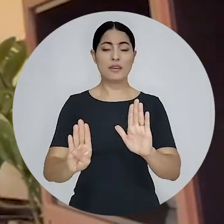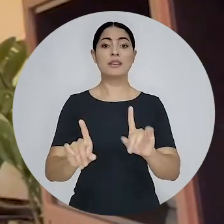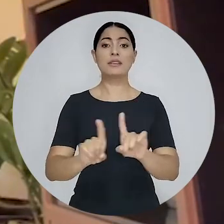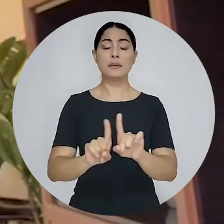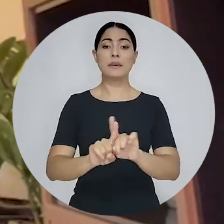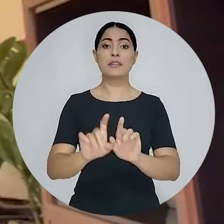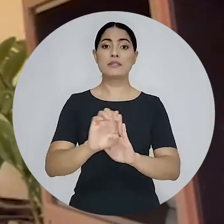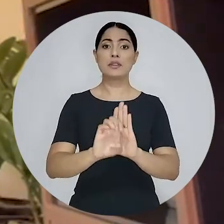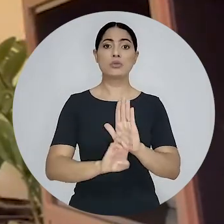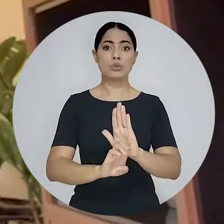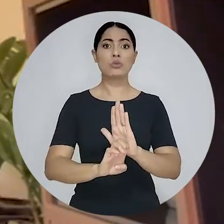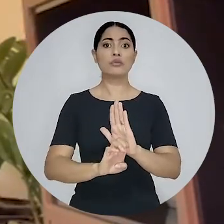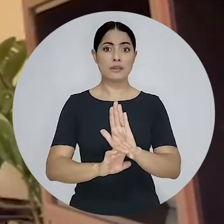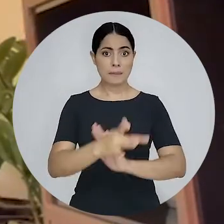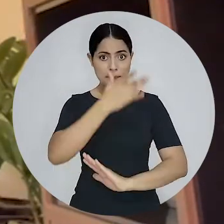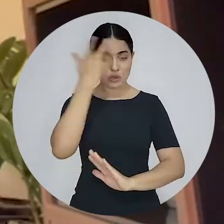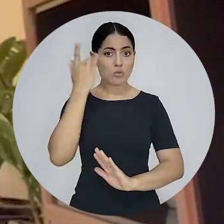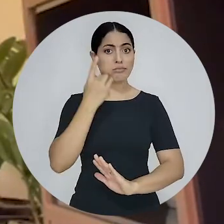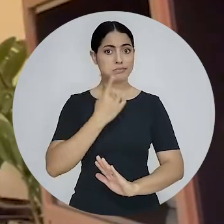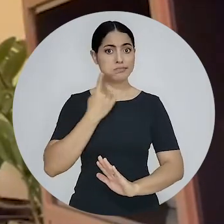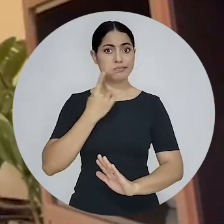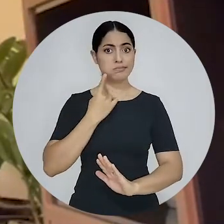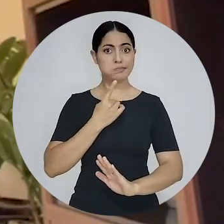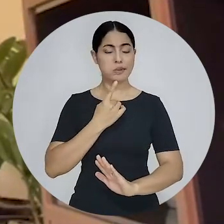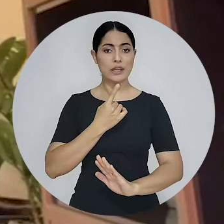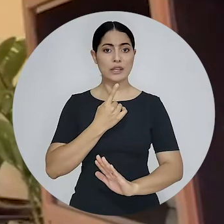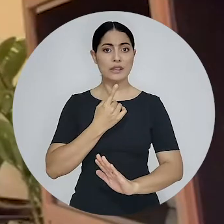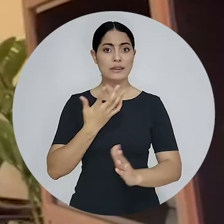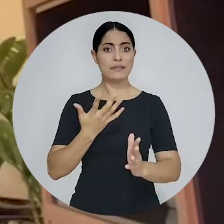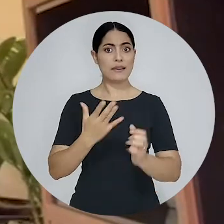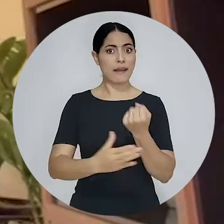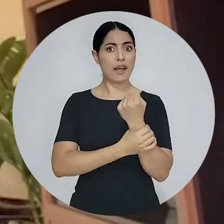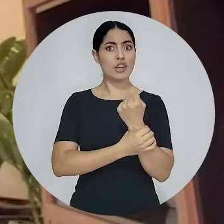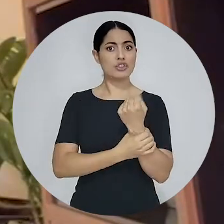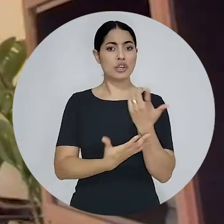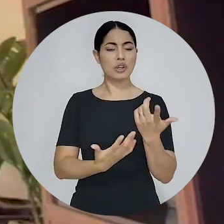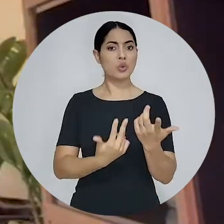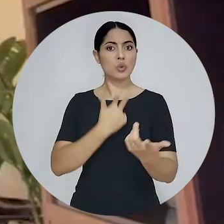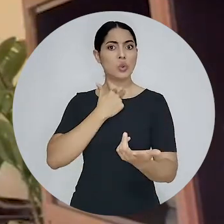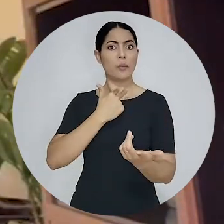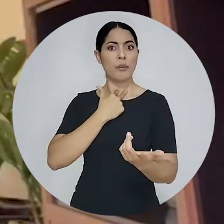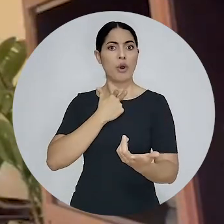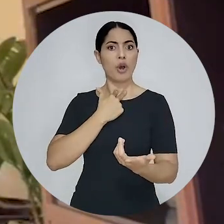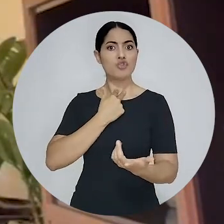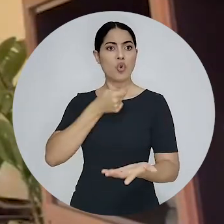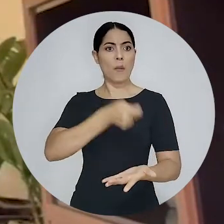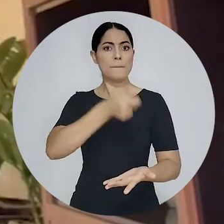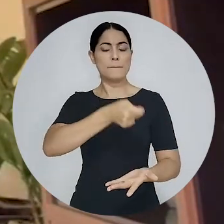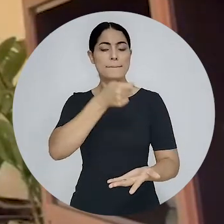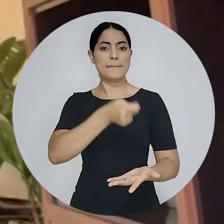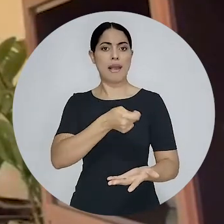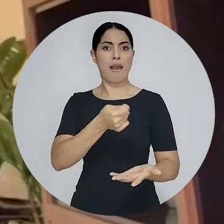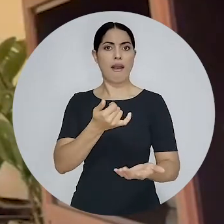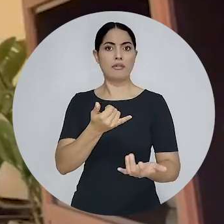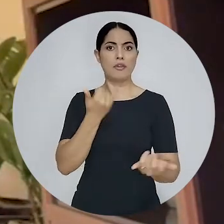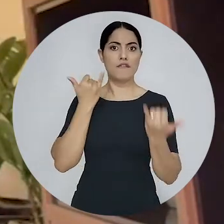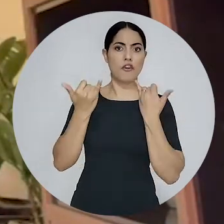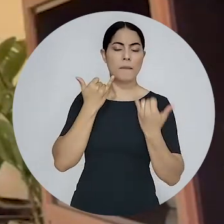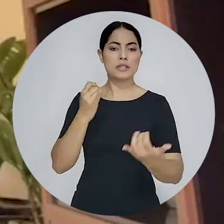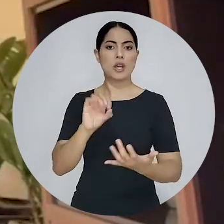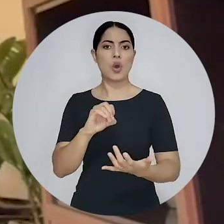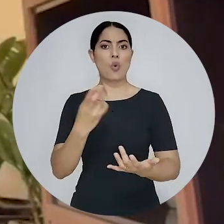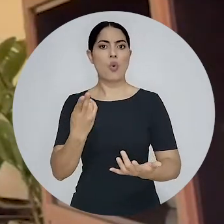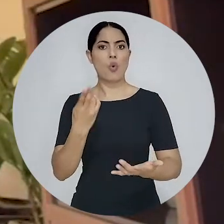do Advogado, que garante que o advogado não seja obrigado a revelar fatos